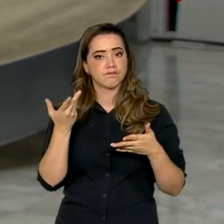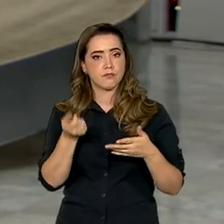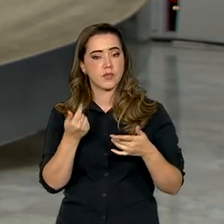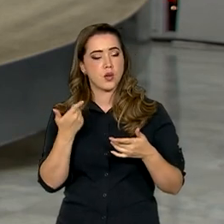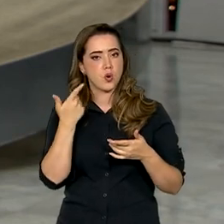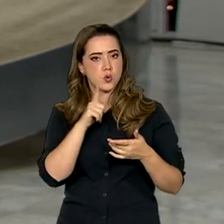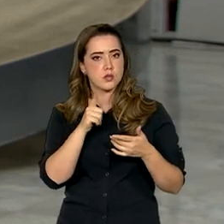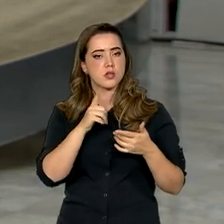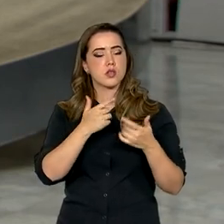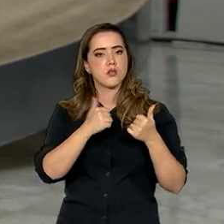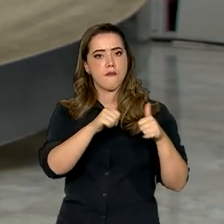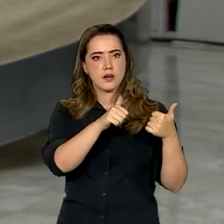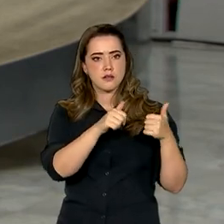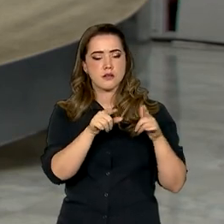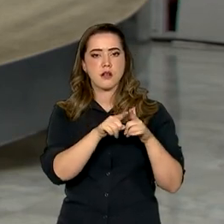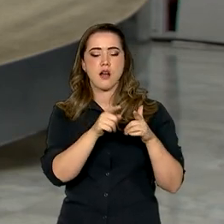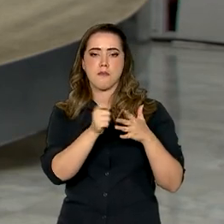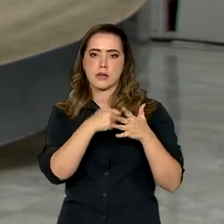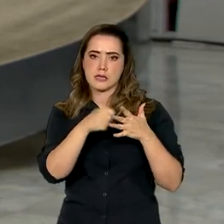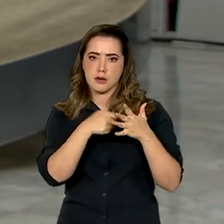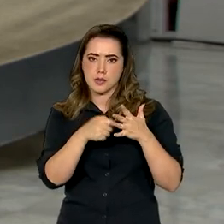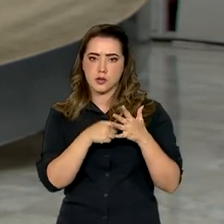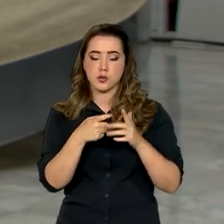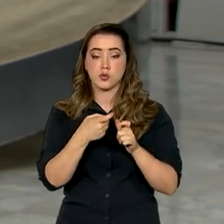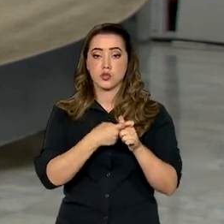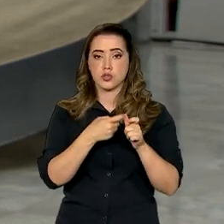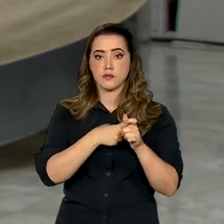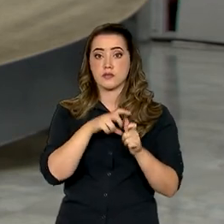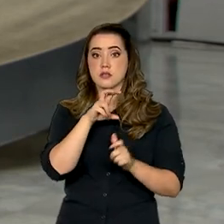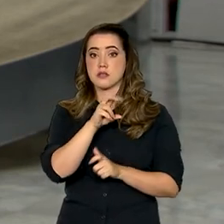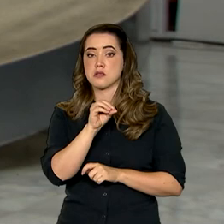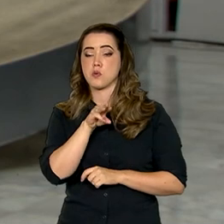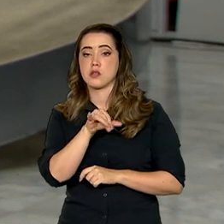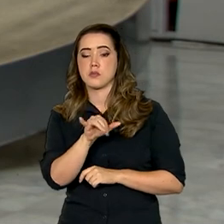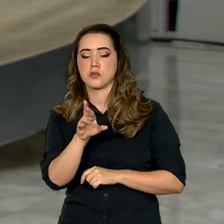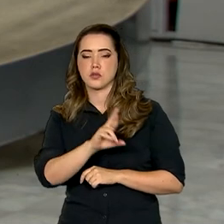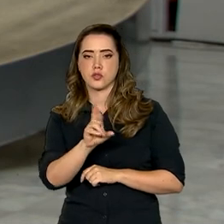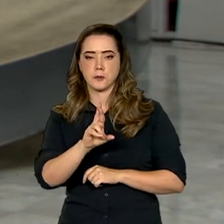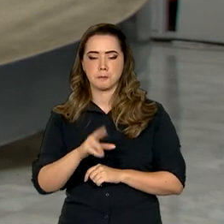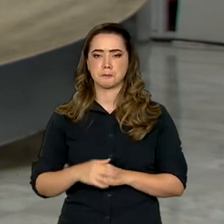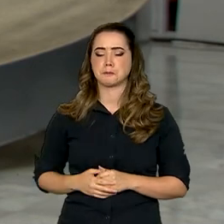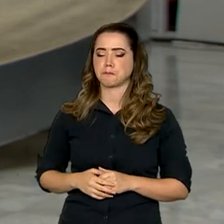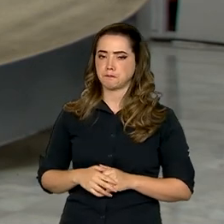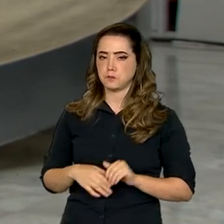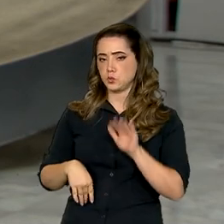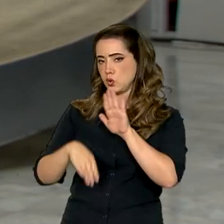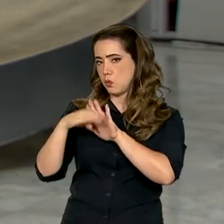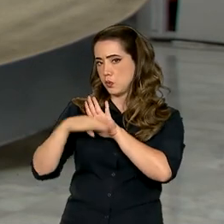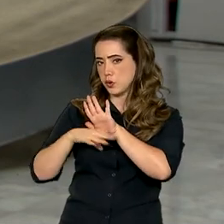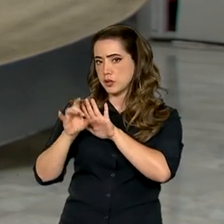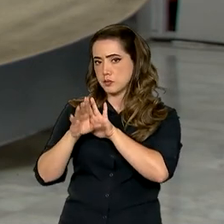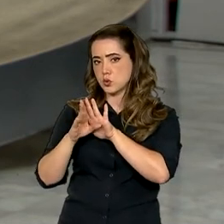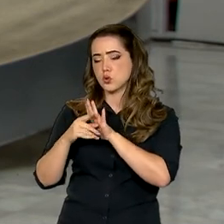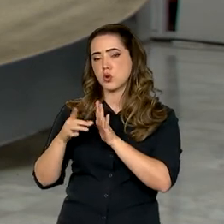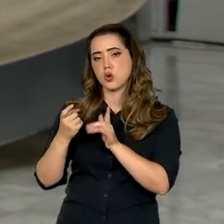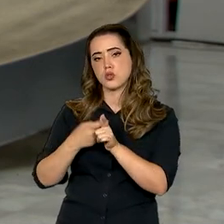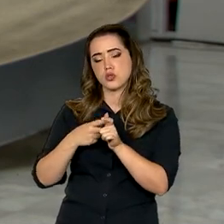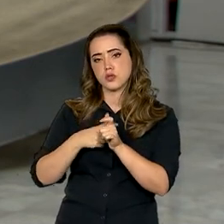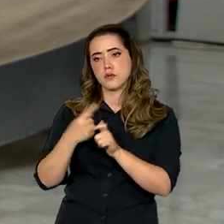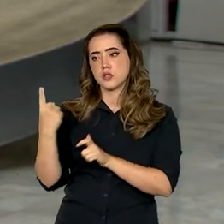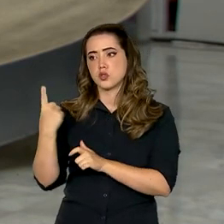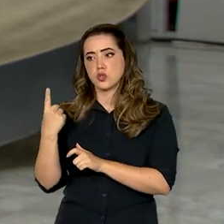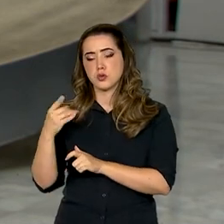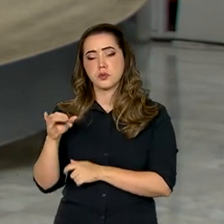renegociando um montante de R$ 50 bilhões em dívidas. O programa abrange apenas dívidas feitas entre